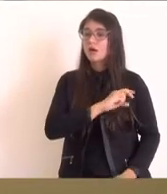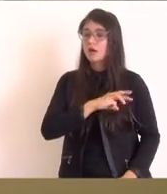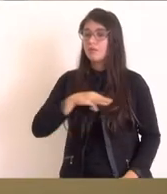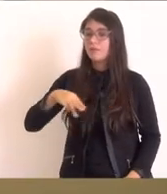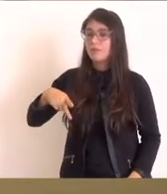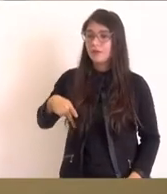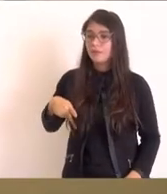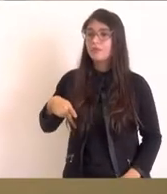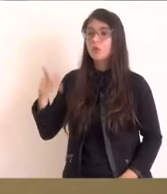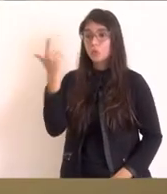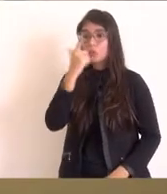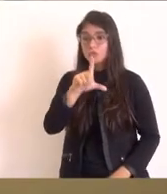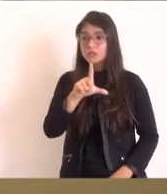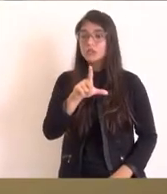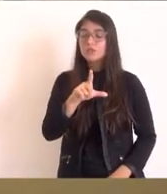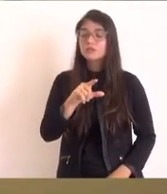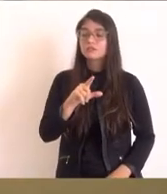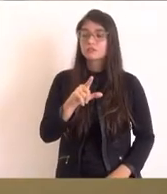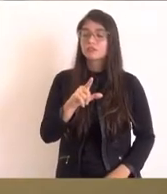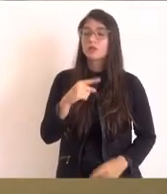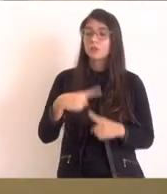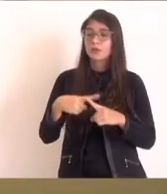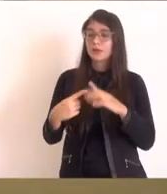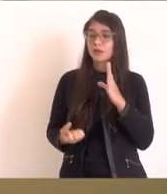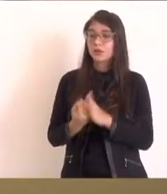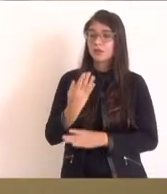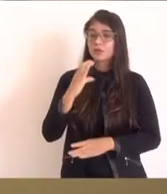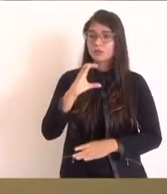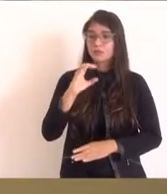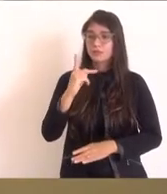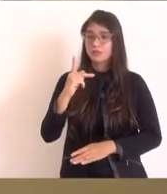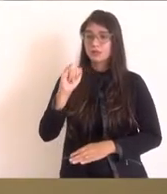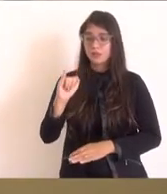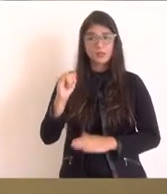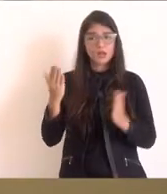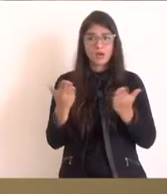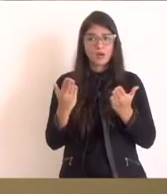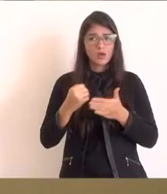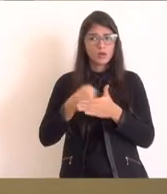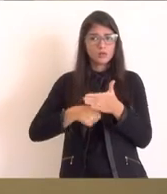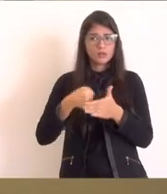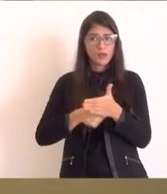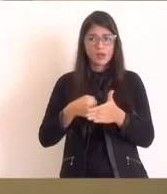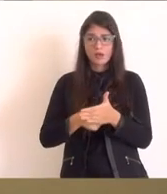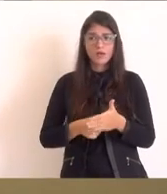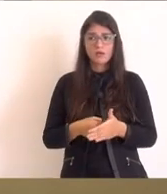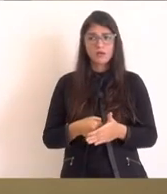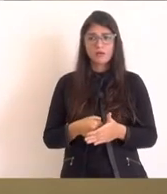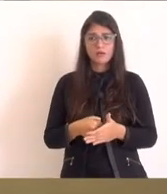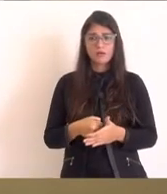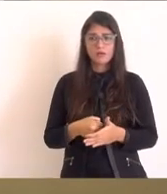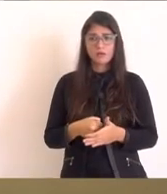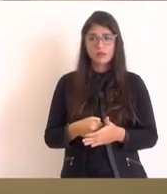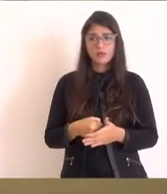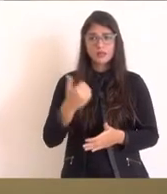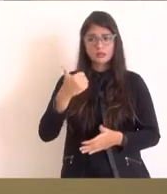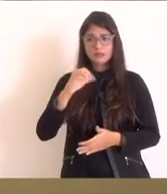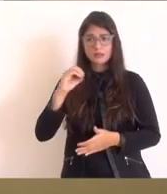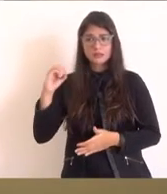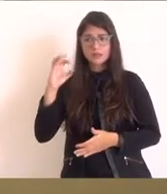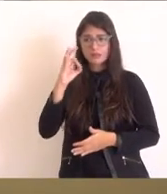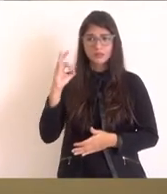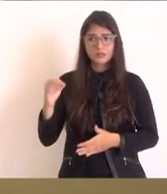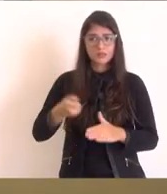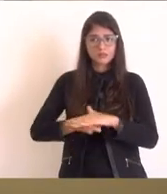a instalação da CPI e Celso. Agora é a briga para que 100% dessas contrapartidas sejam investidas